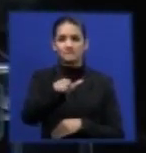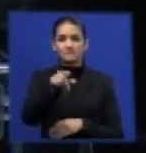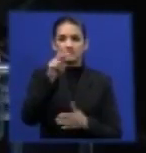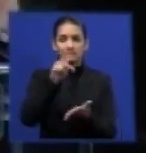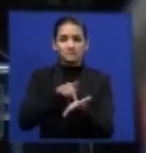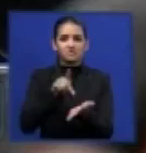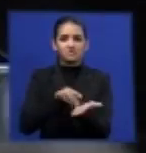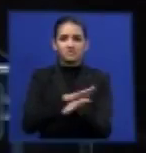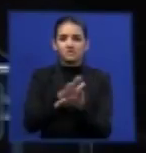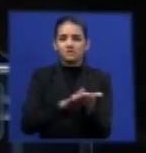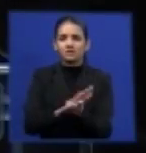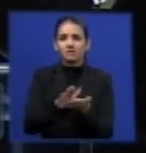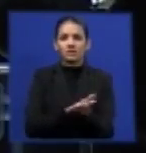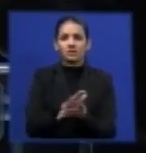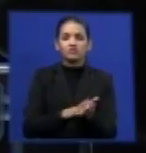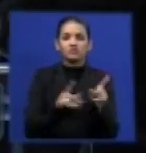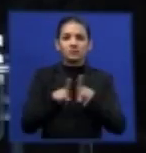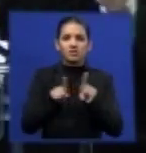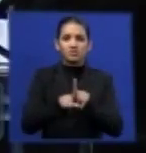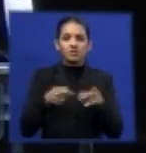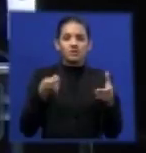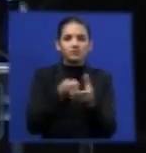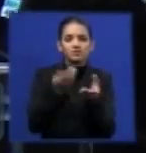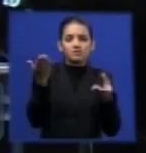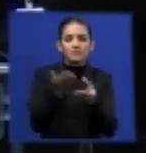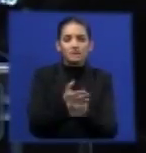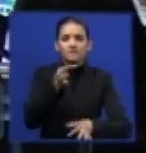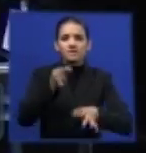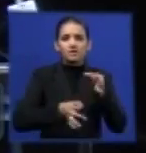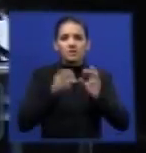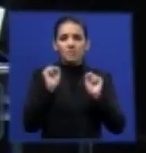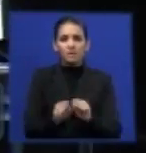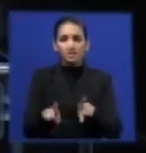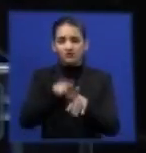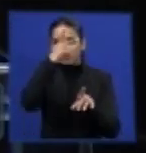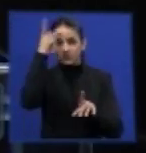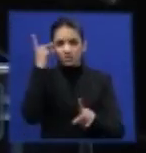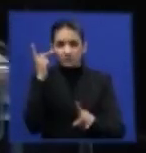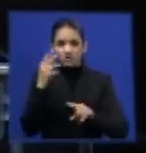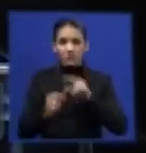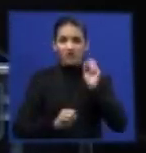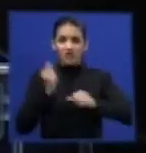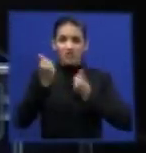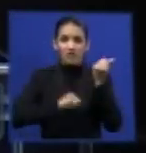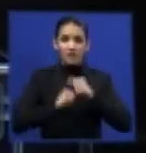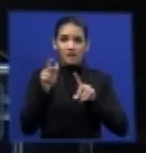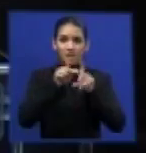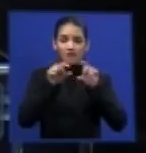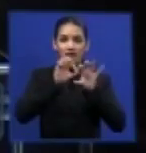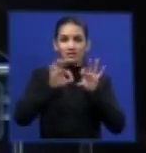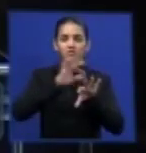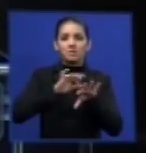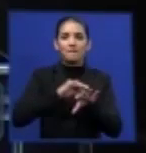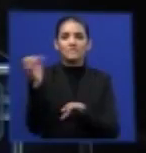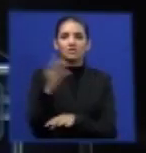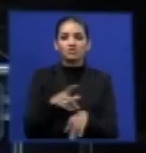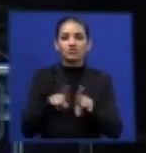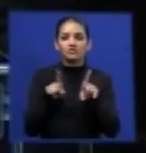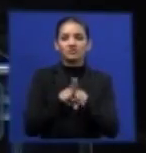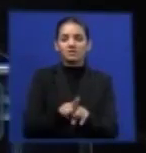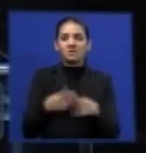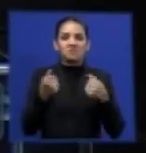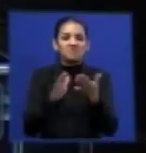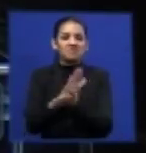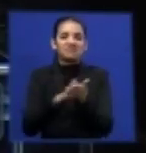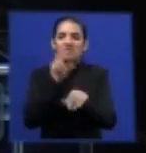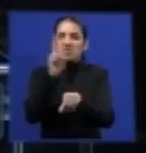nenhuma esta ação que permite a esses fabricantes de pneus novos ficaram dispensados do meio ambiente e de protegerem.